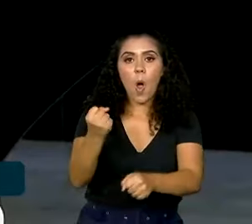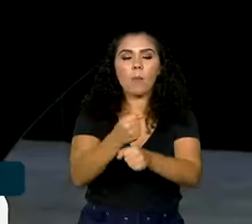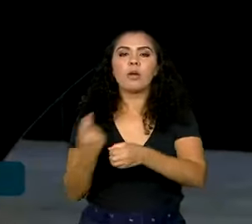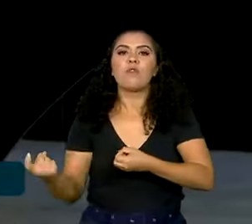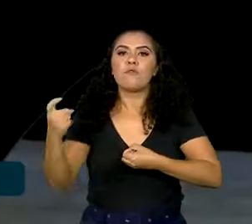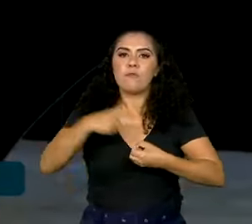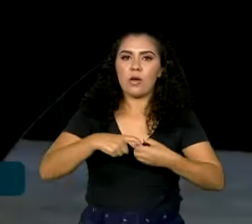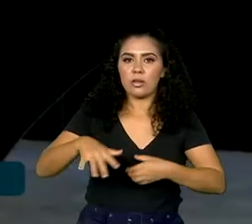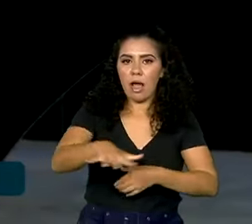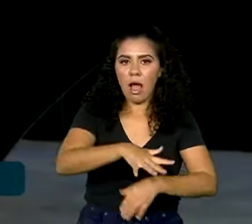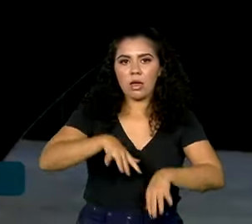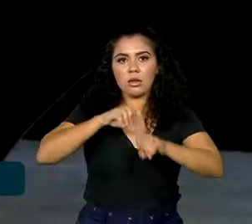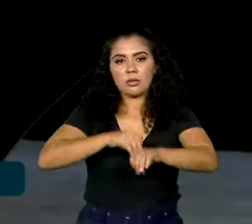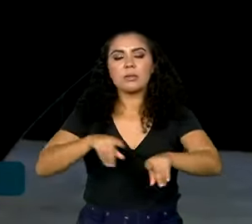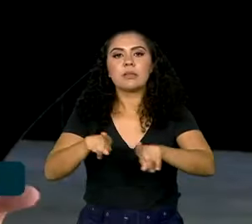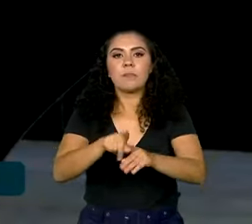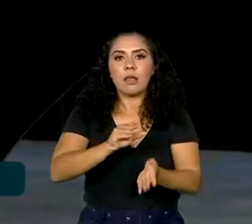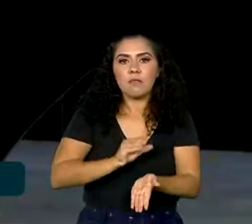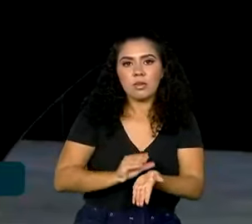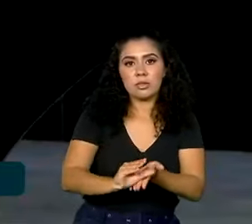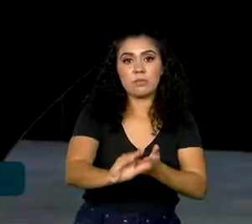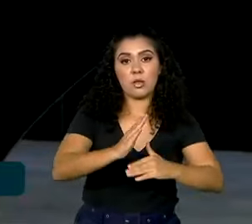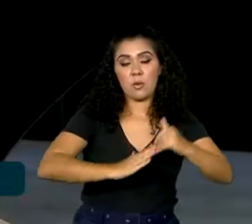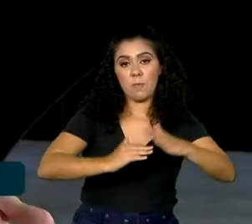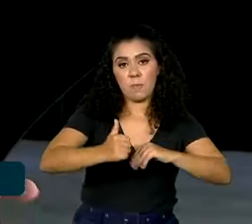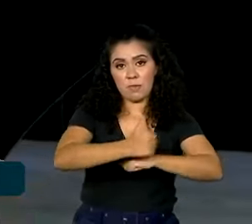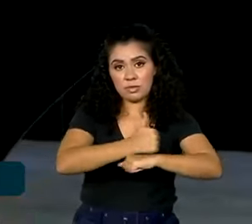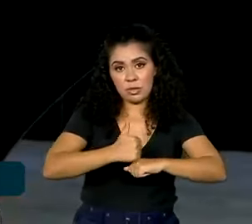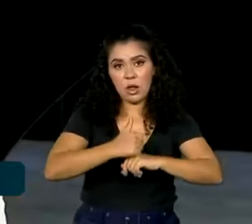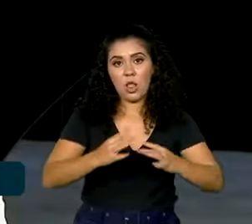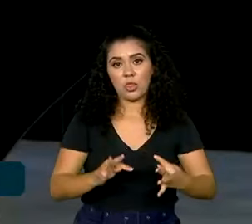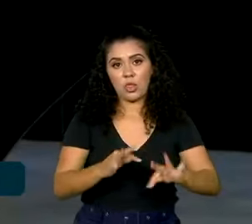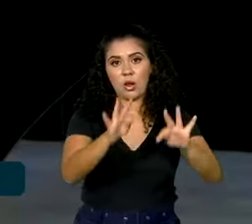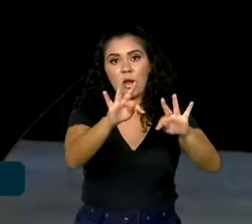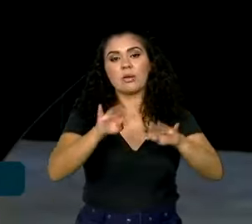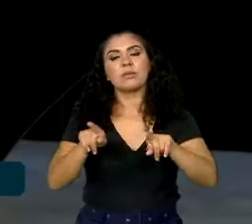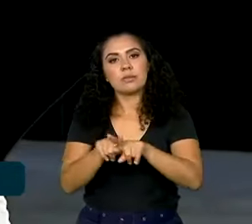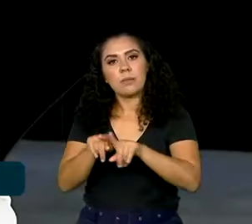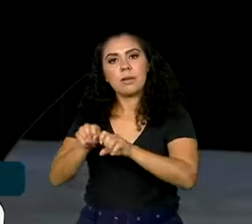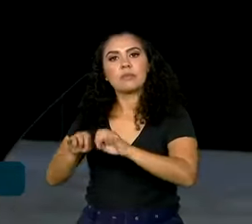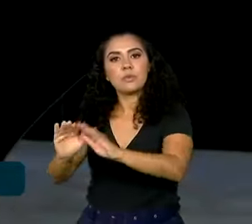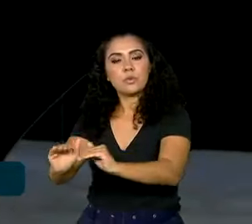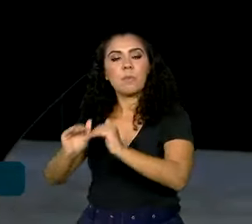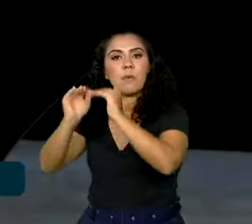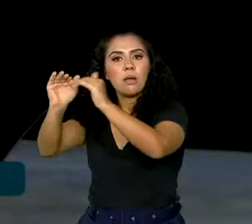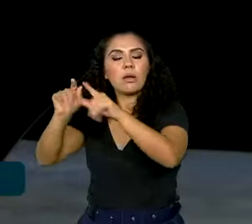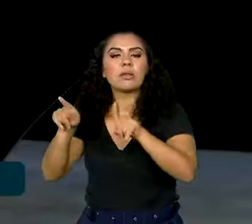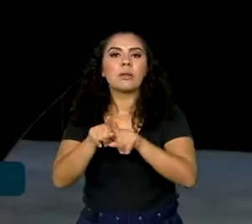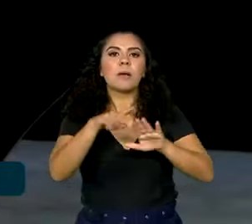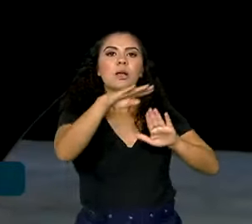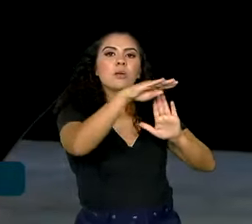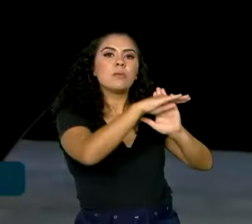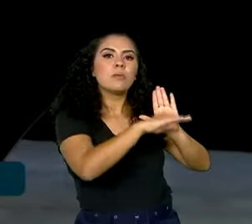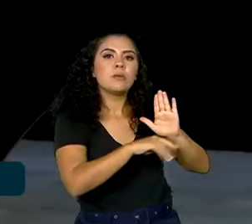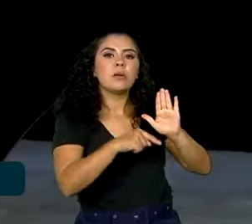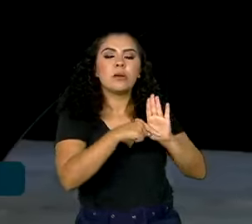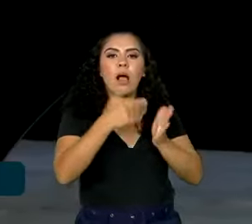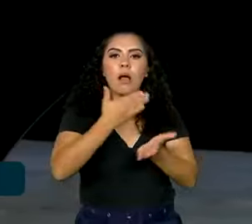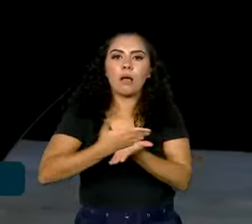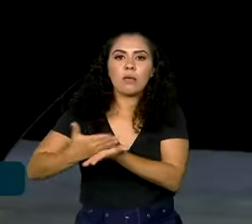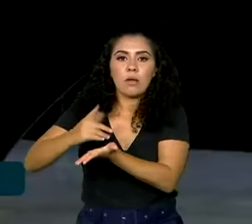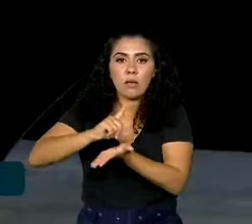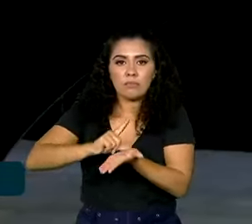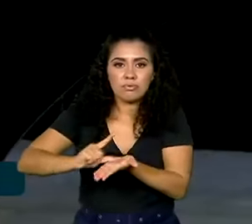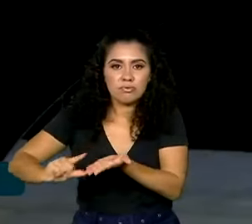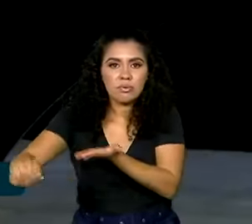investimentos na educação profissional e tecnológica e na educação superior, e o programa Desenrola do Fies, que deve